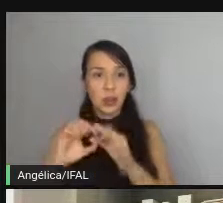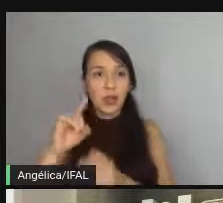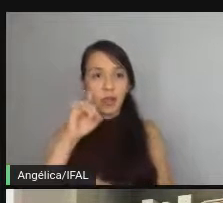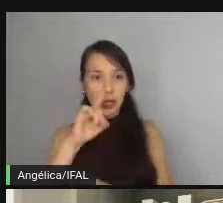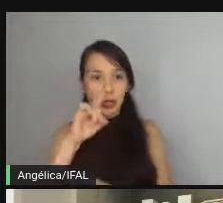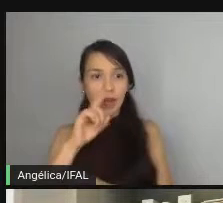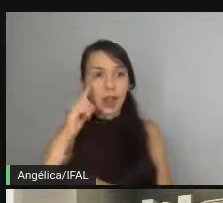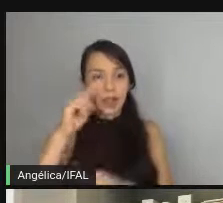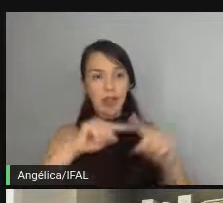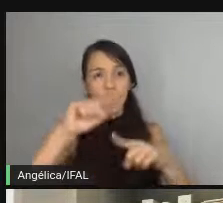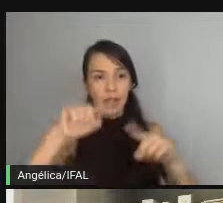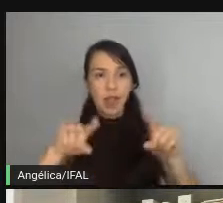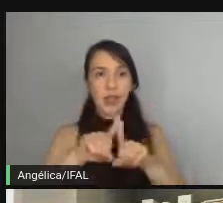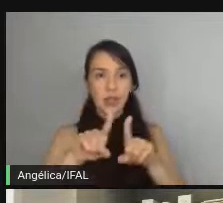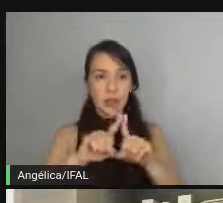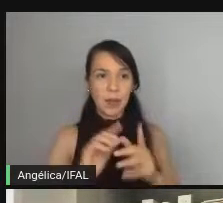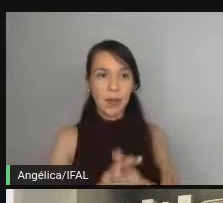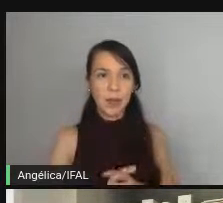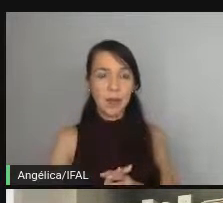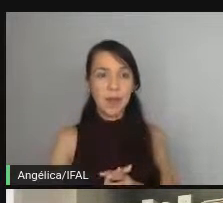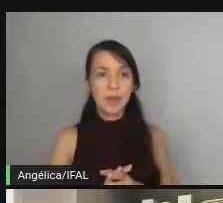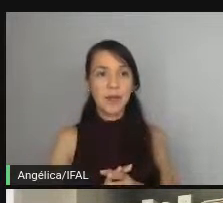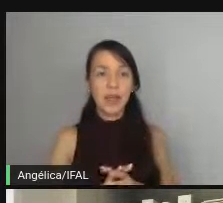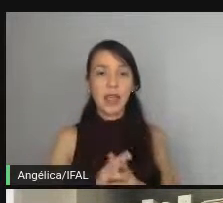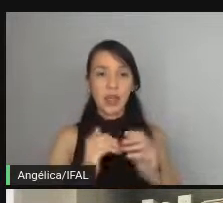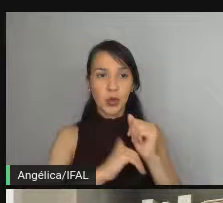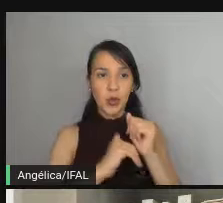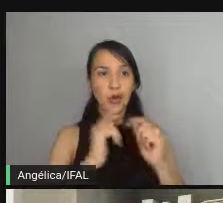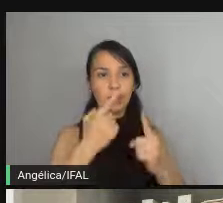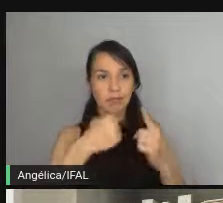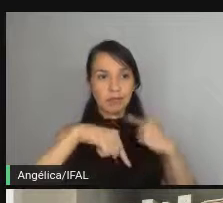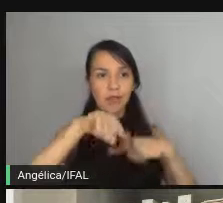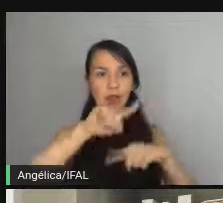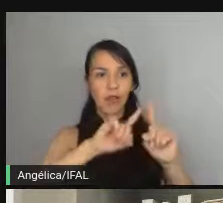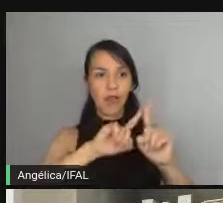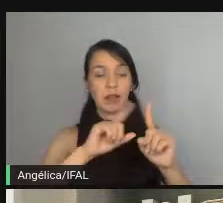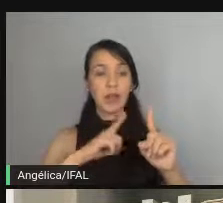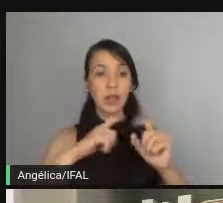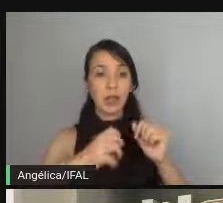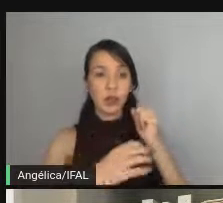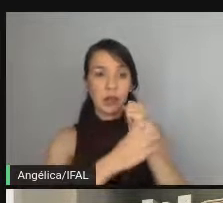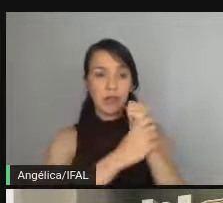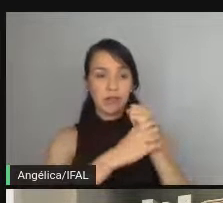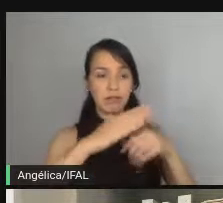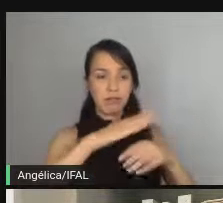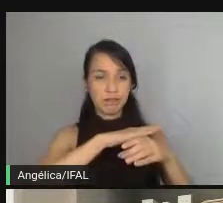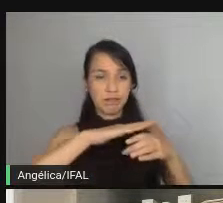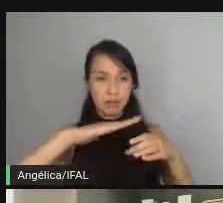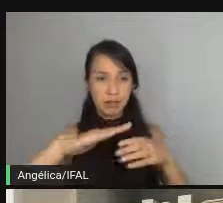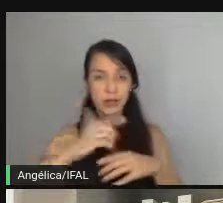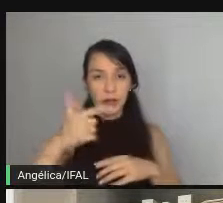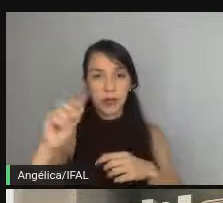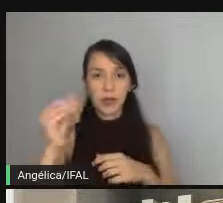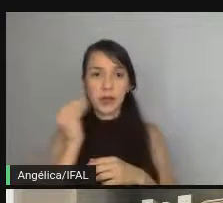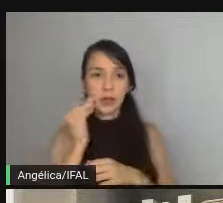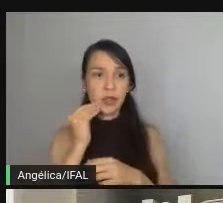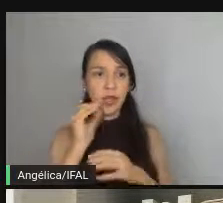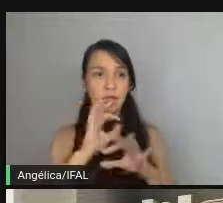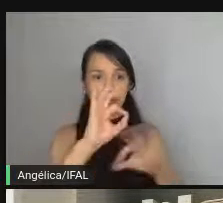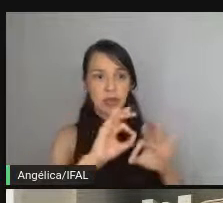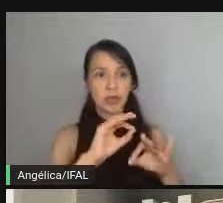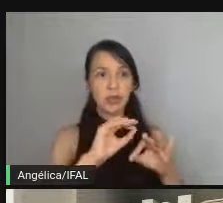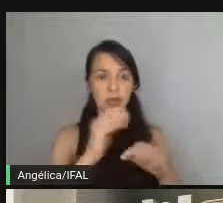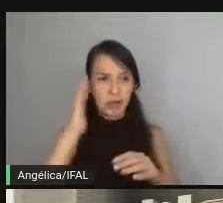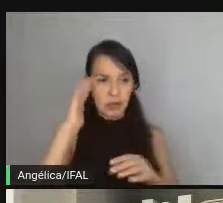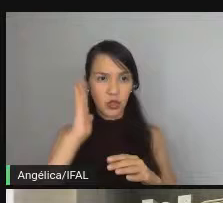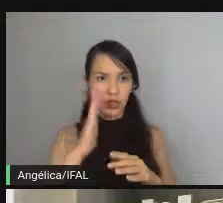pensar nas variações também e evolui o código pra isso já que vai ter uma cobertura dos outros testes prontas entende